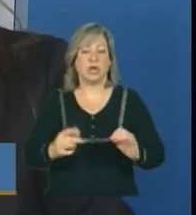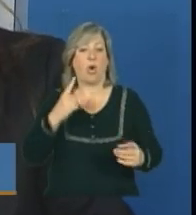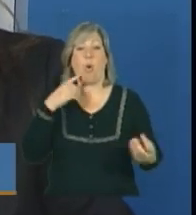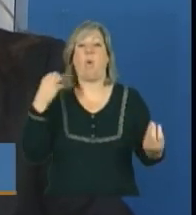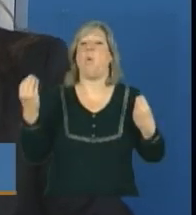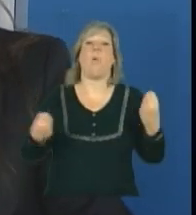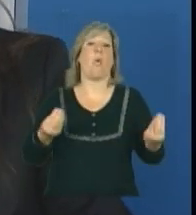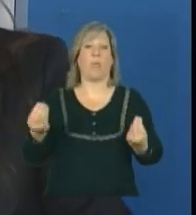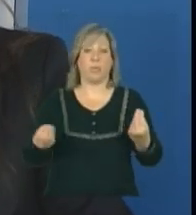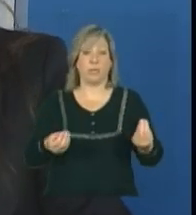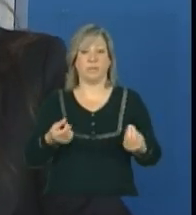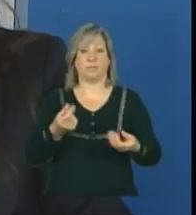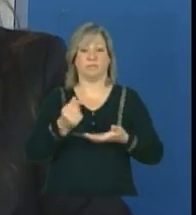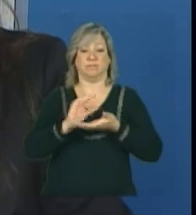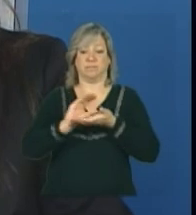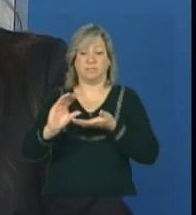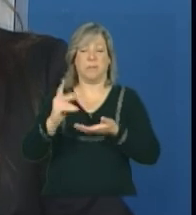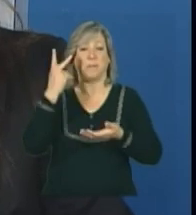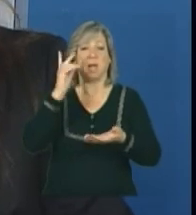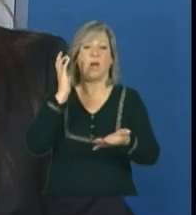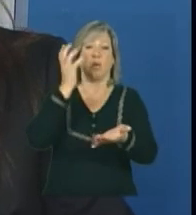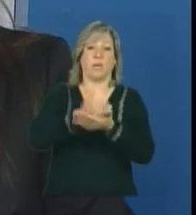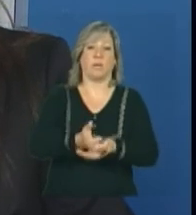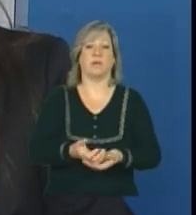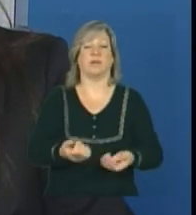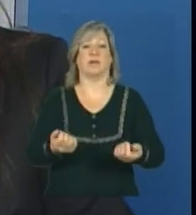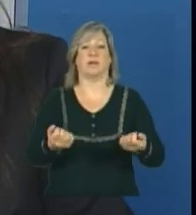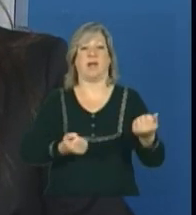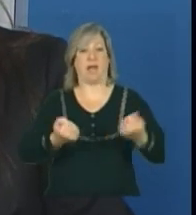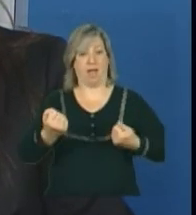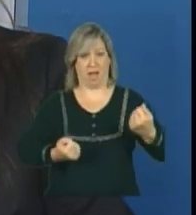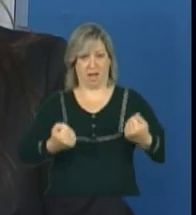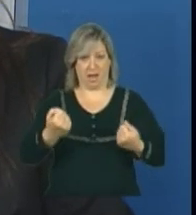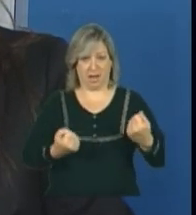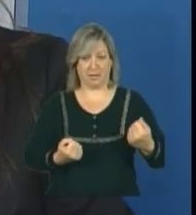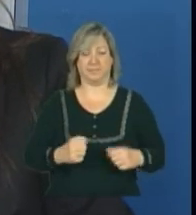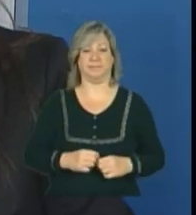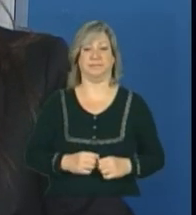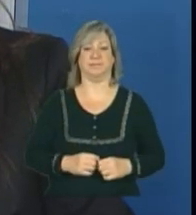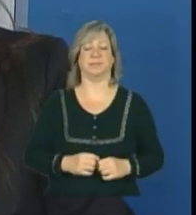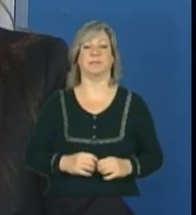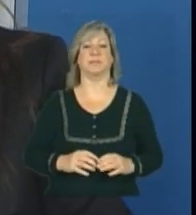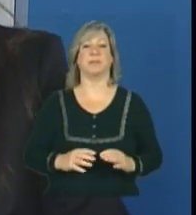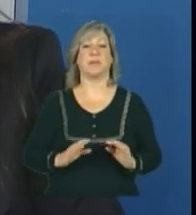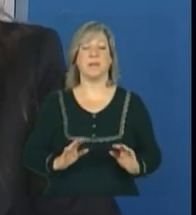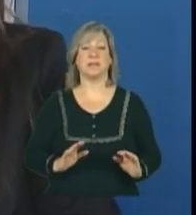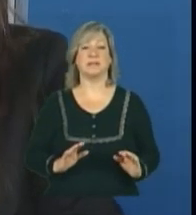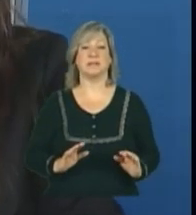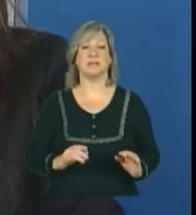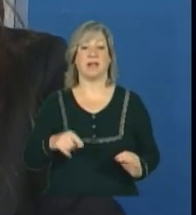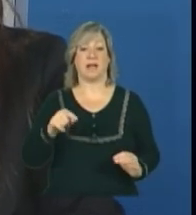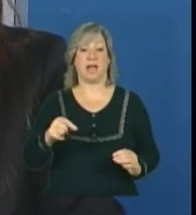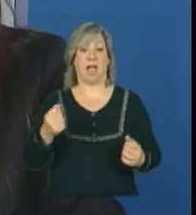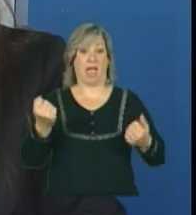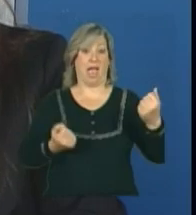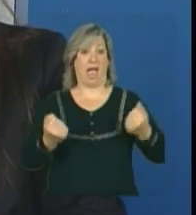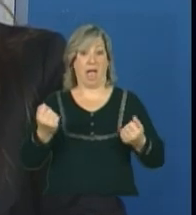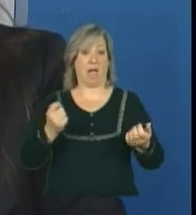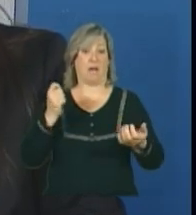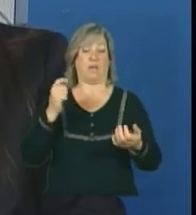financiamento para a aquisição de carros. Não necessariamente a aquisição será de carros.